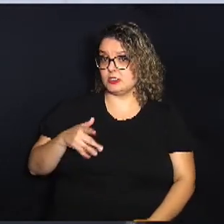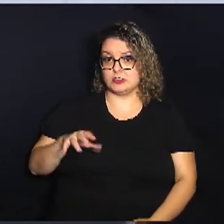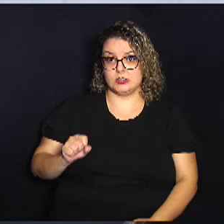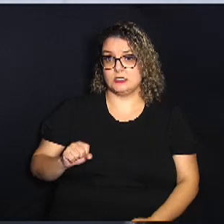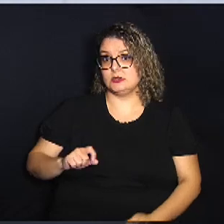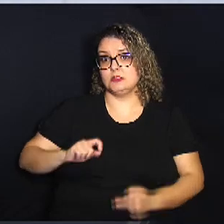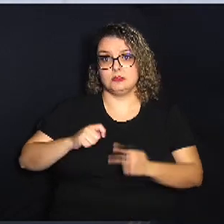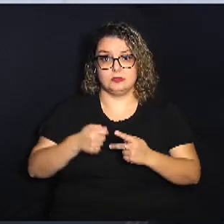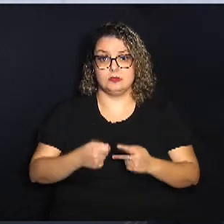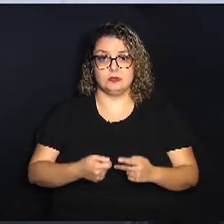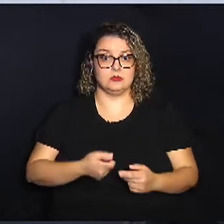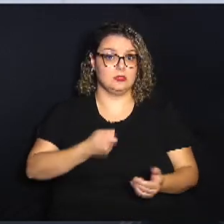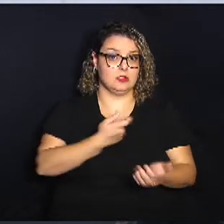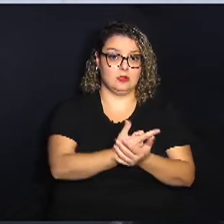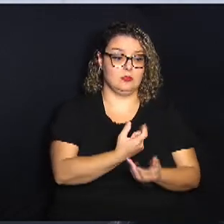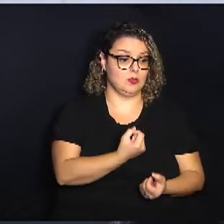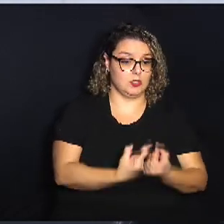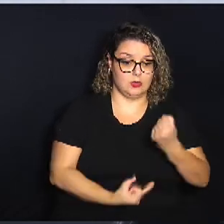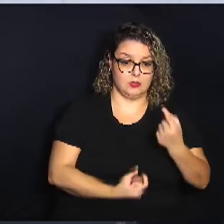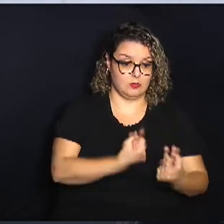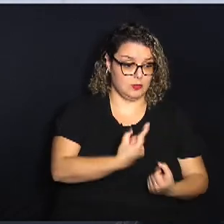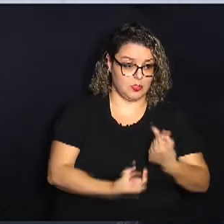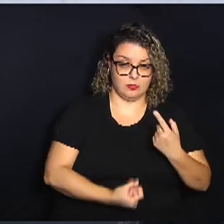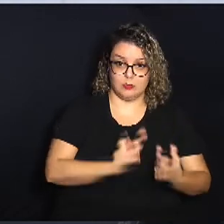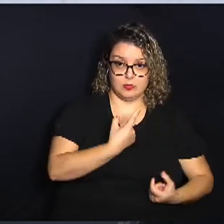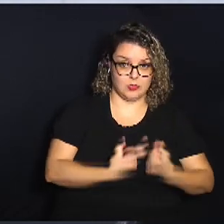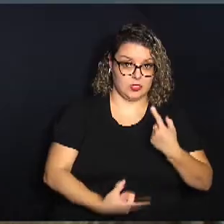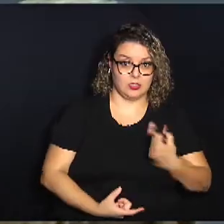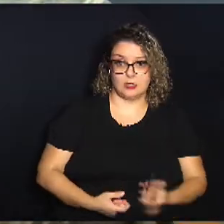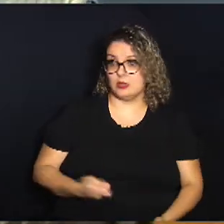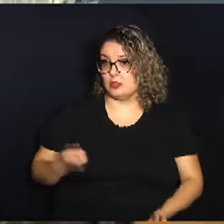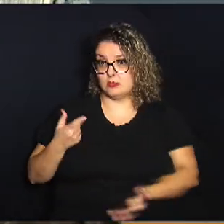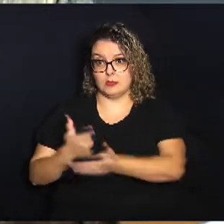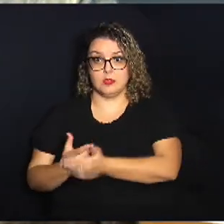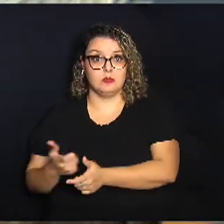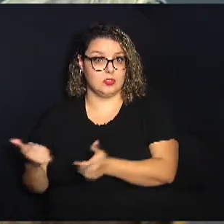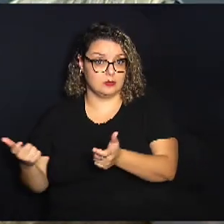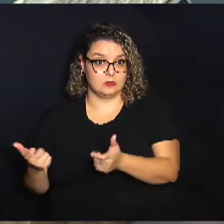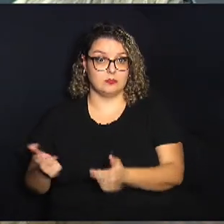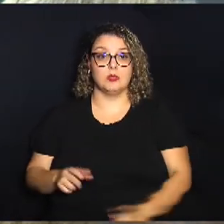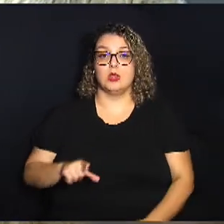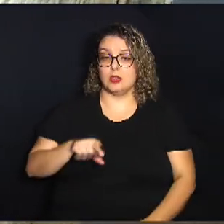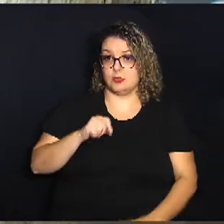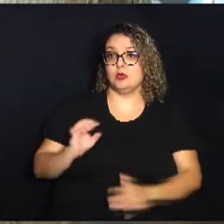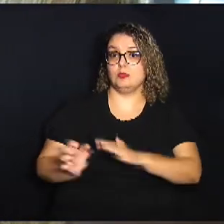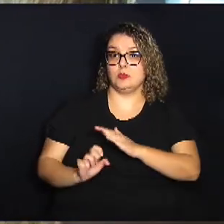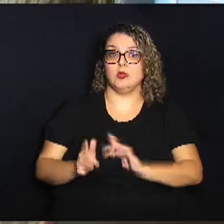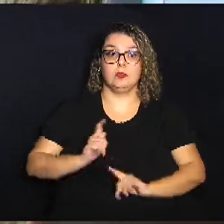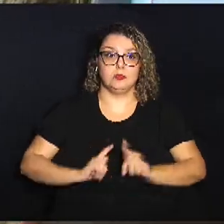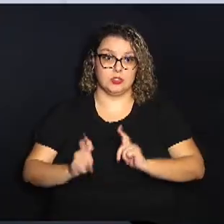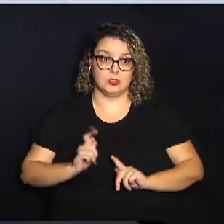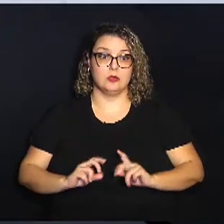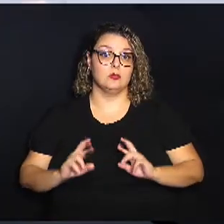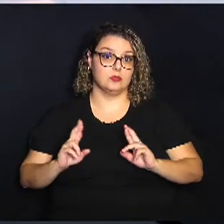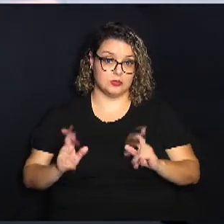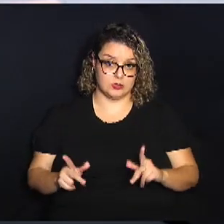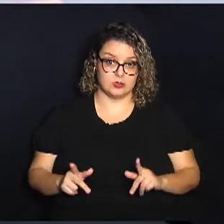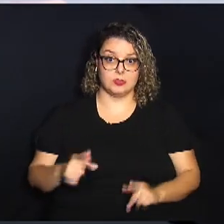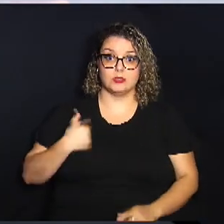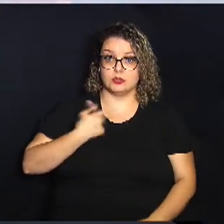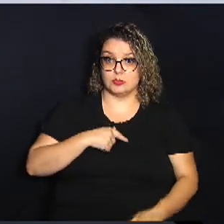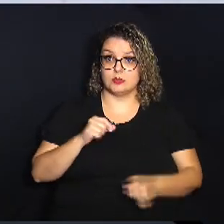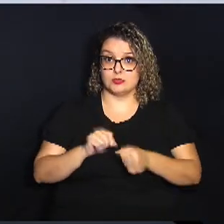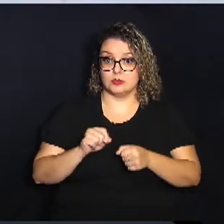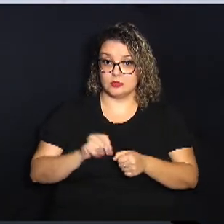compra de uma pipoca até pagamentos maiores. A escolha da empresa gestora foi um diferencial. Nós fizemos